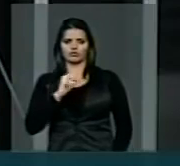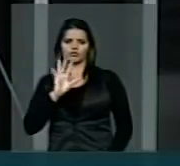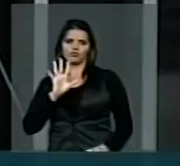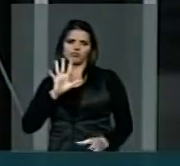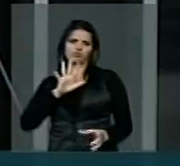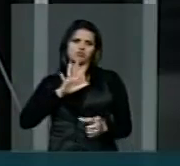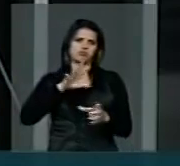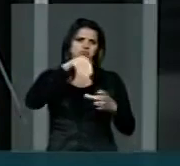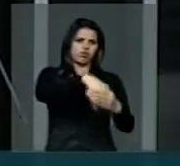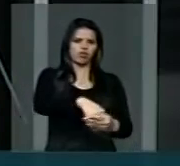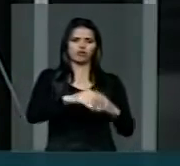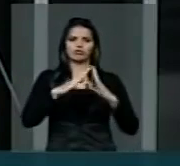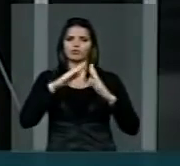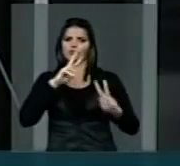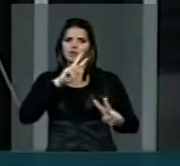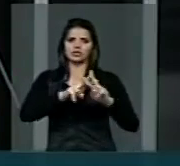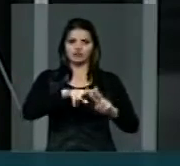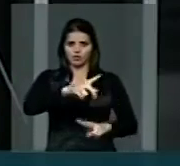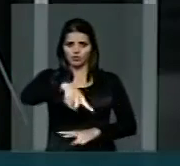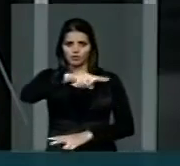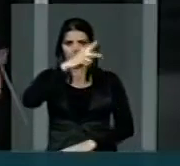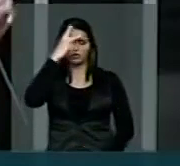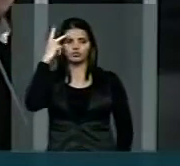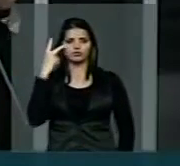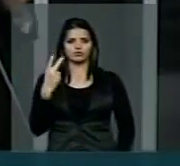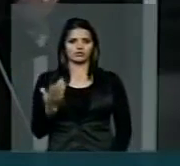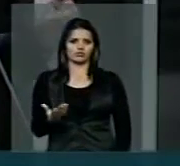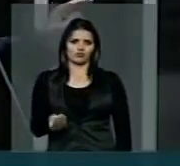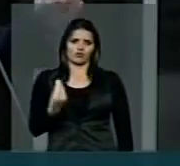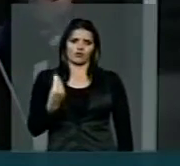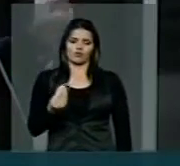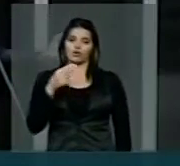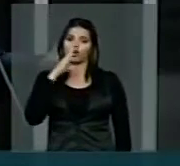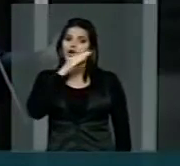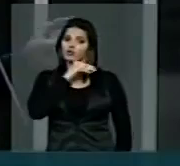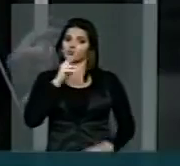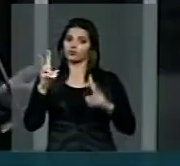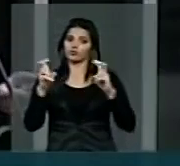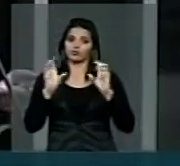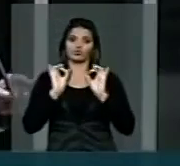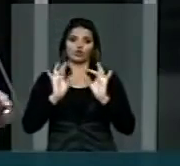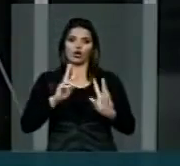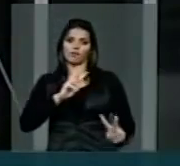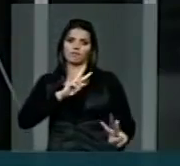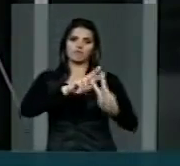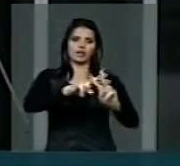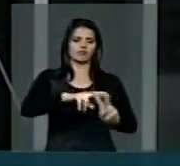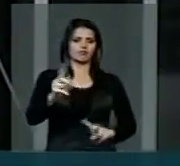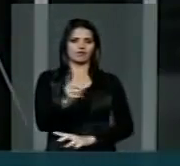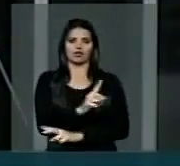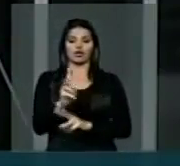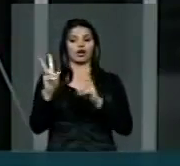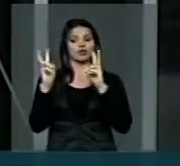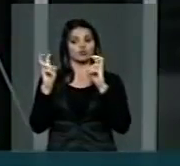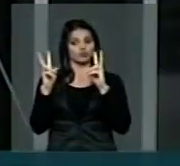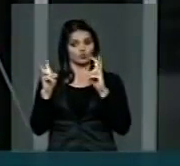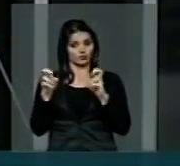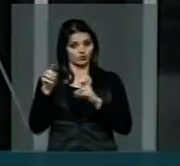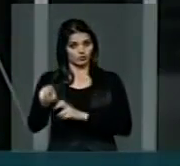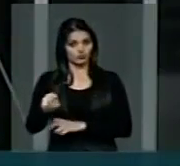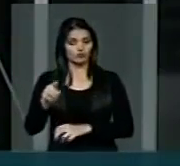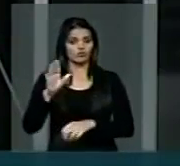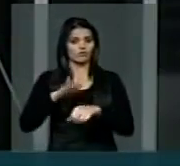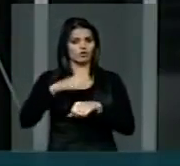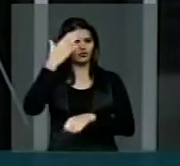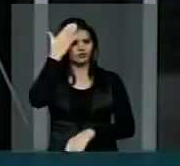essas prisões com essas pessoas. Acho que o assunto não é só prender, o assunto é muito